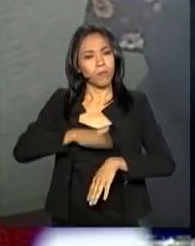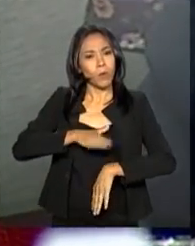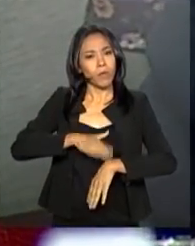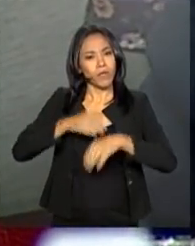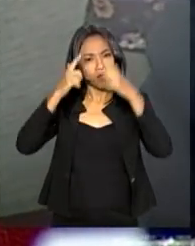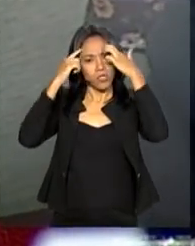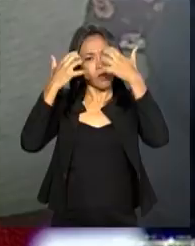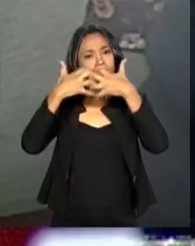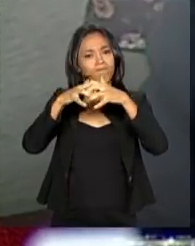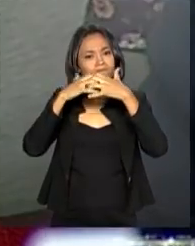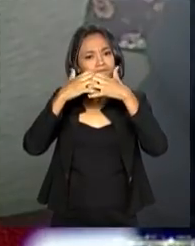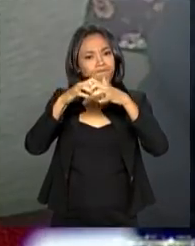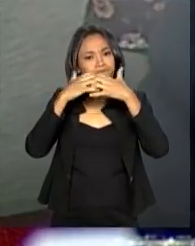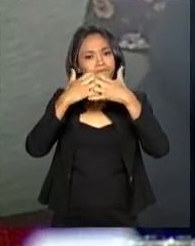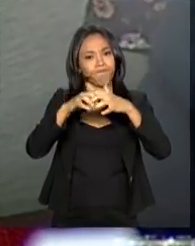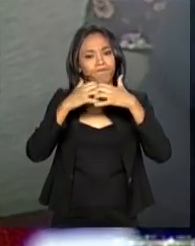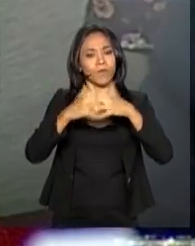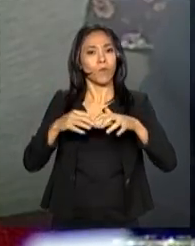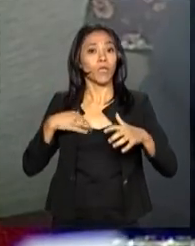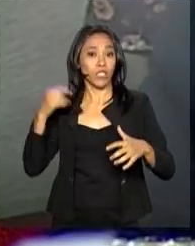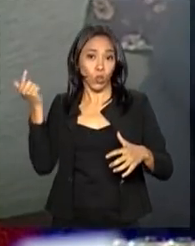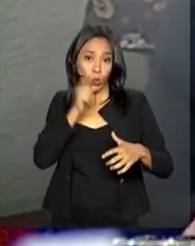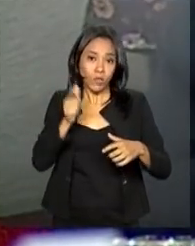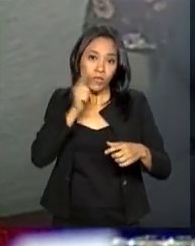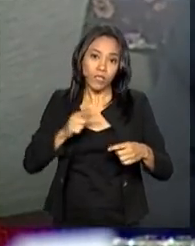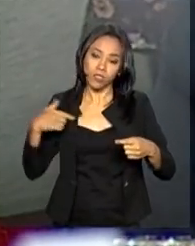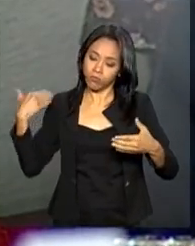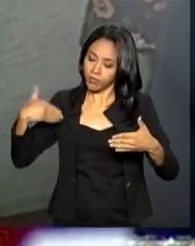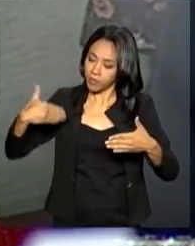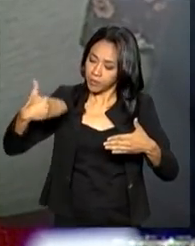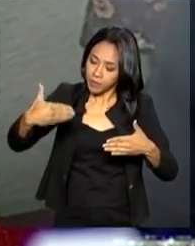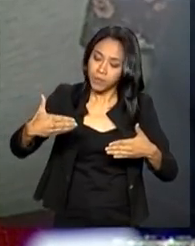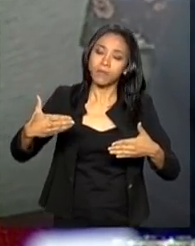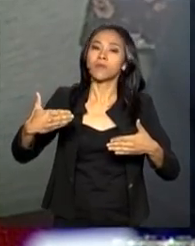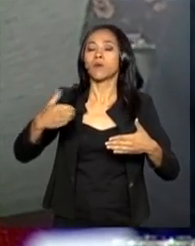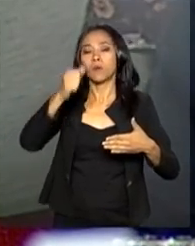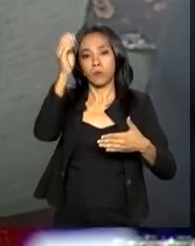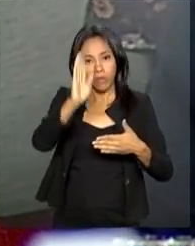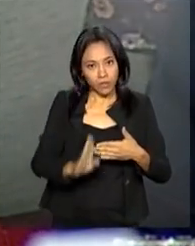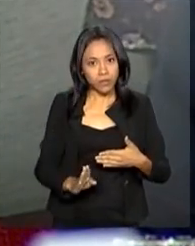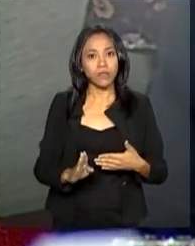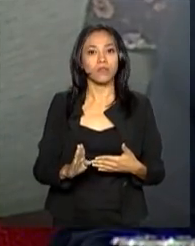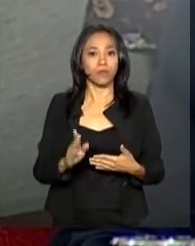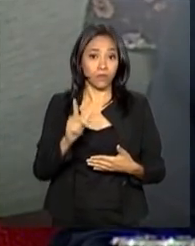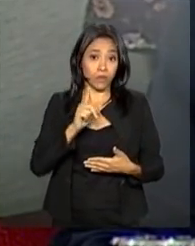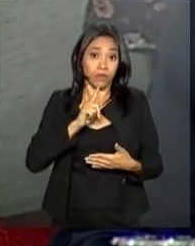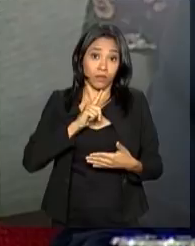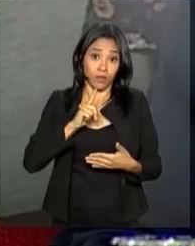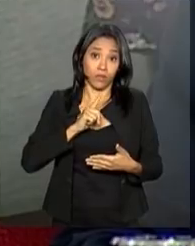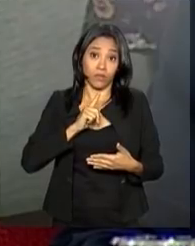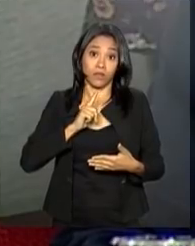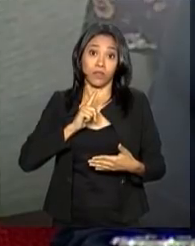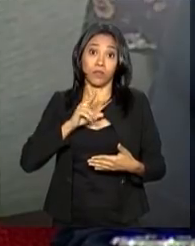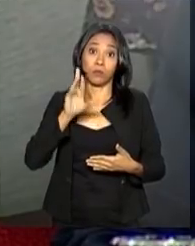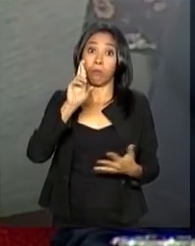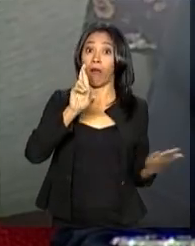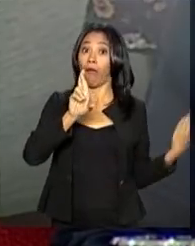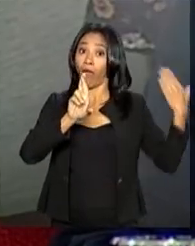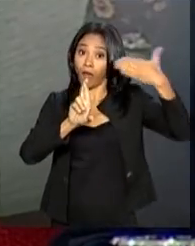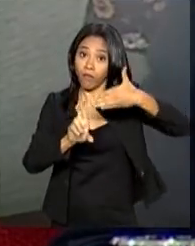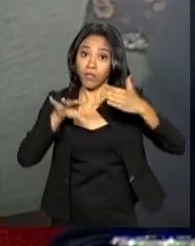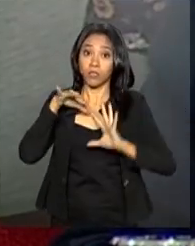pelos avanços que temos conseguido. O Brasil tem sido uma referência mundial